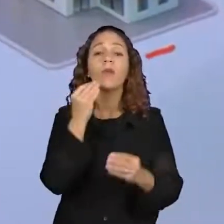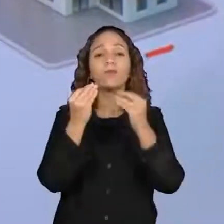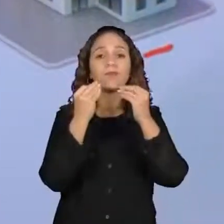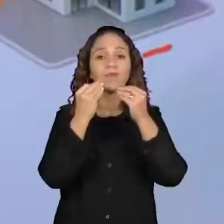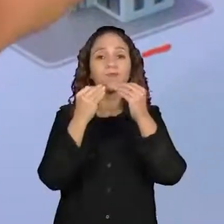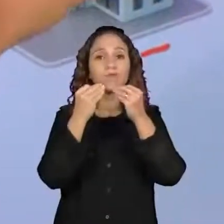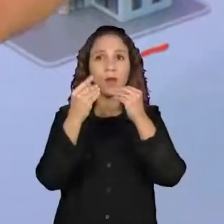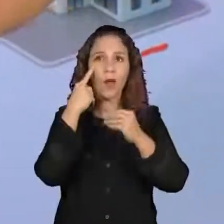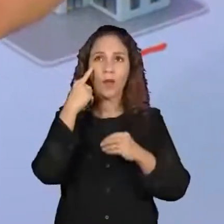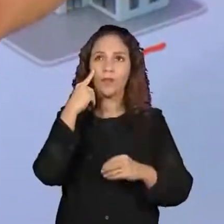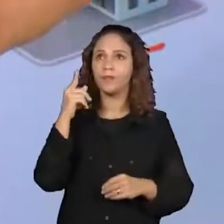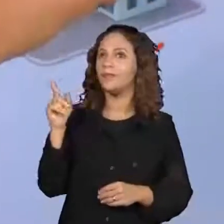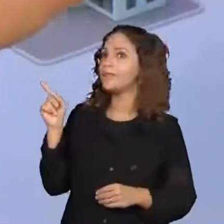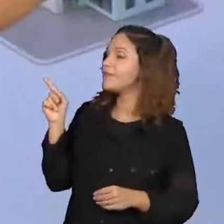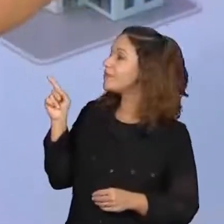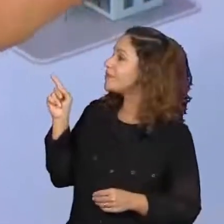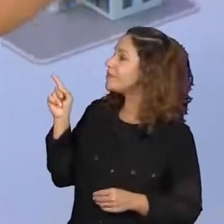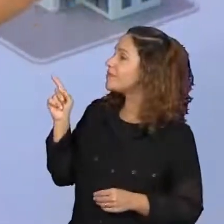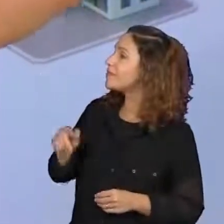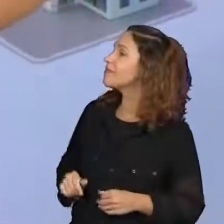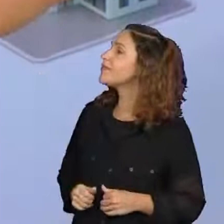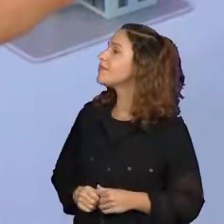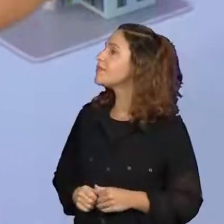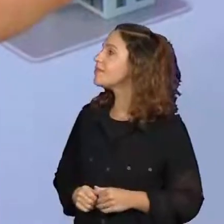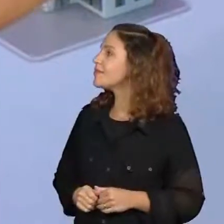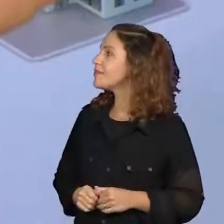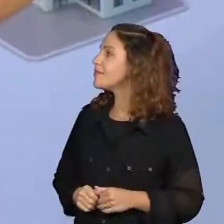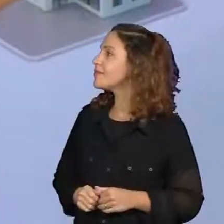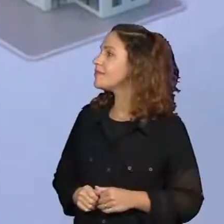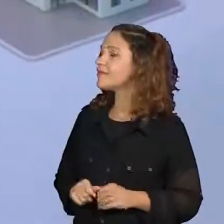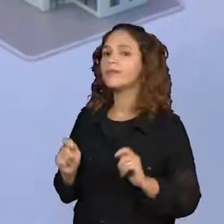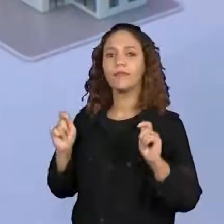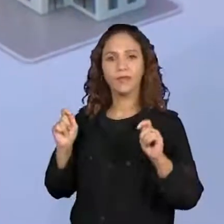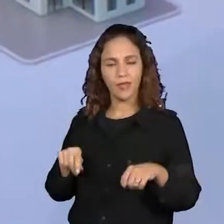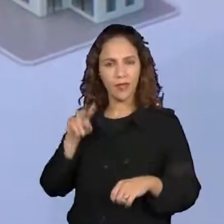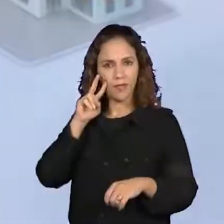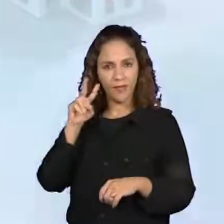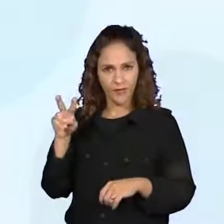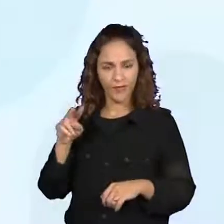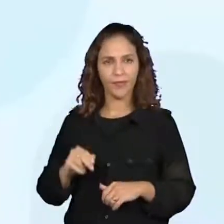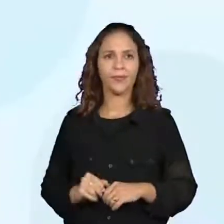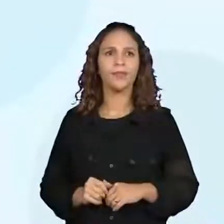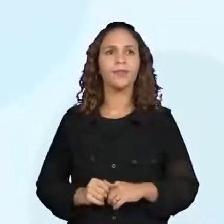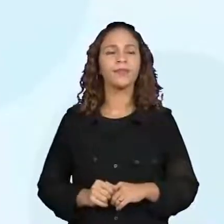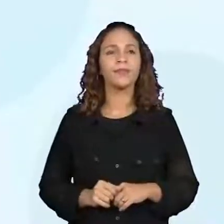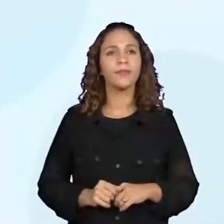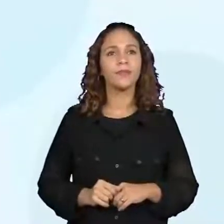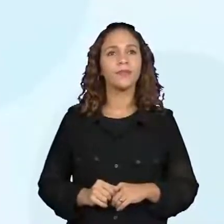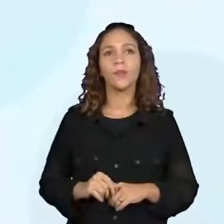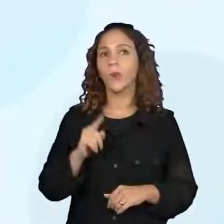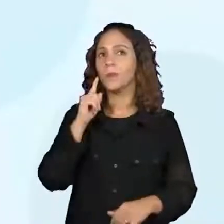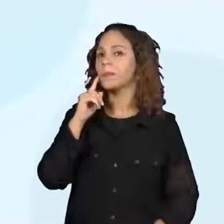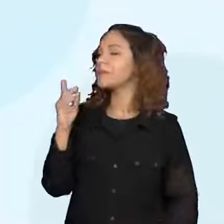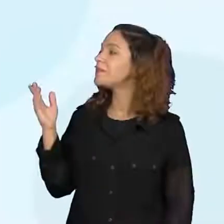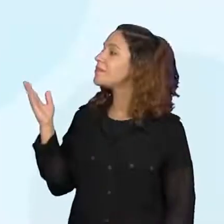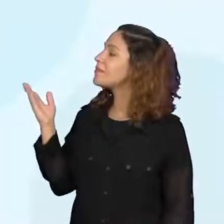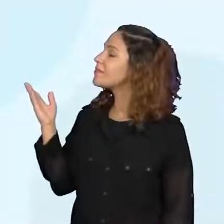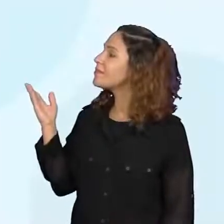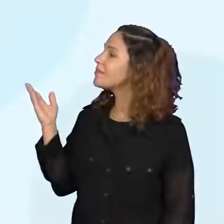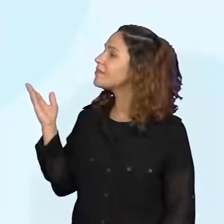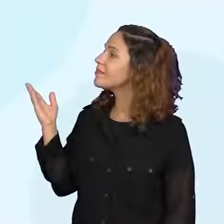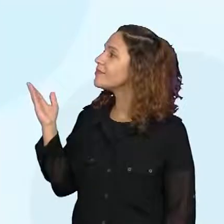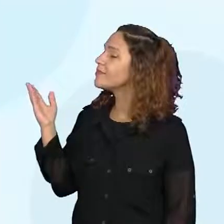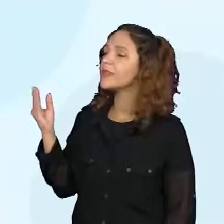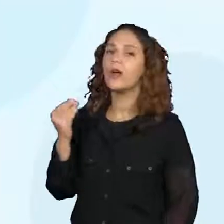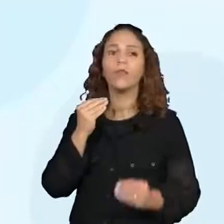que é essa daqui, olha. Dá para ver aí a setinha? Sim. Olha só. Essa é a